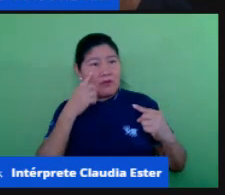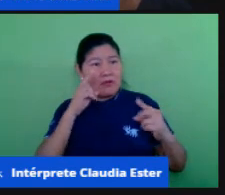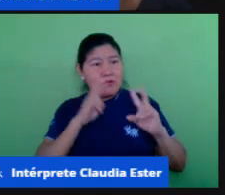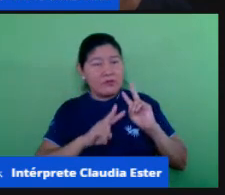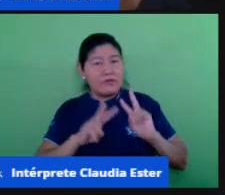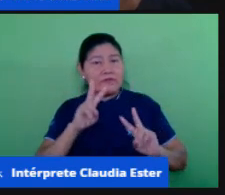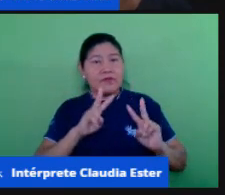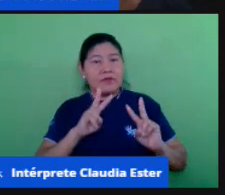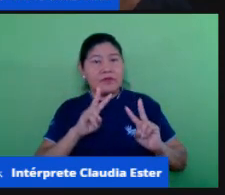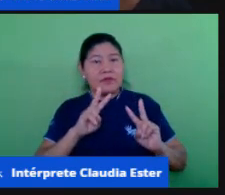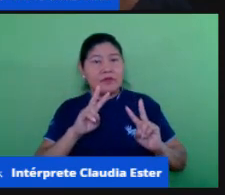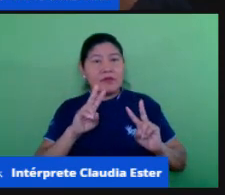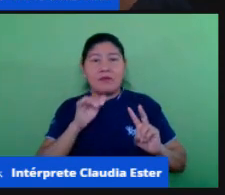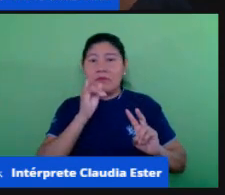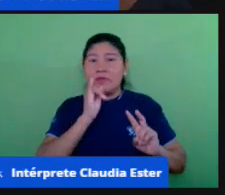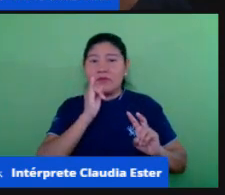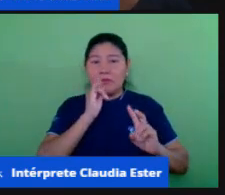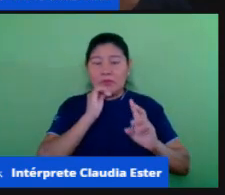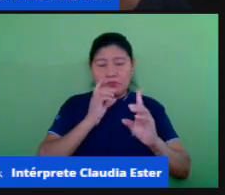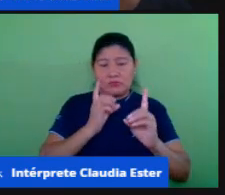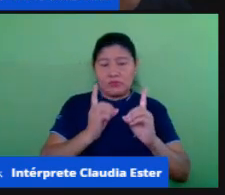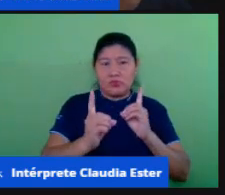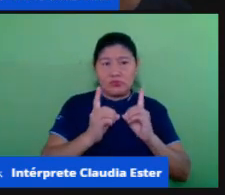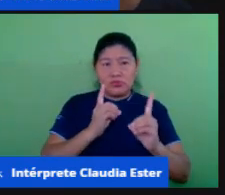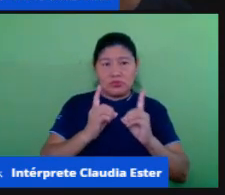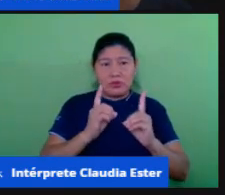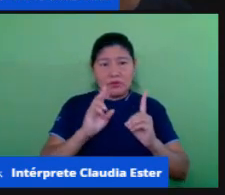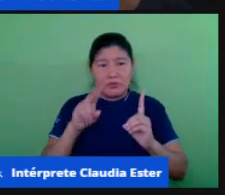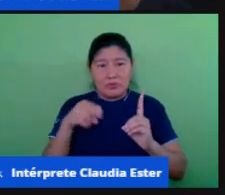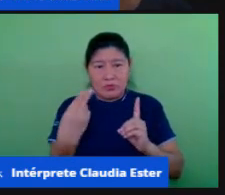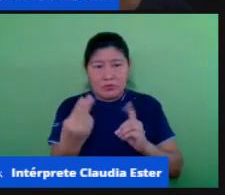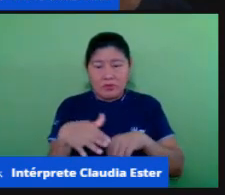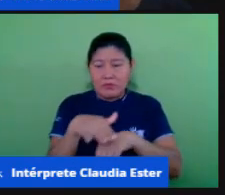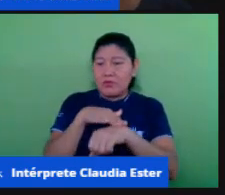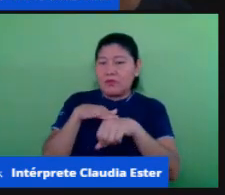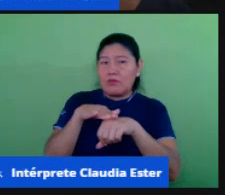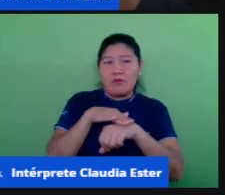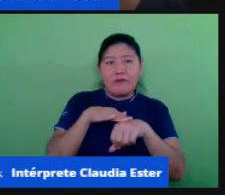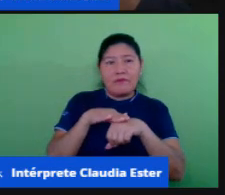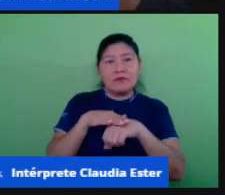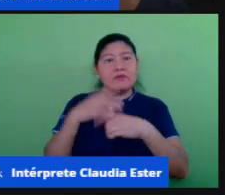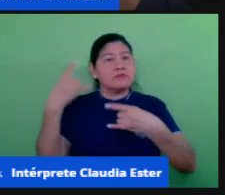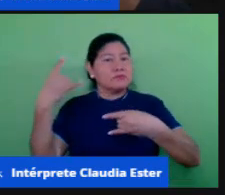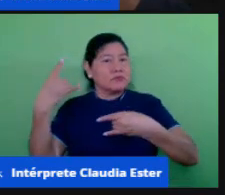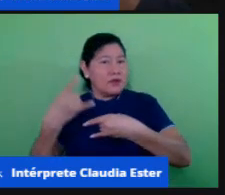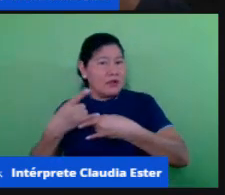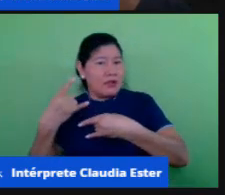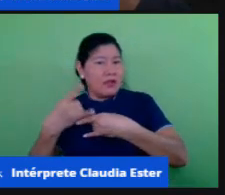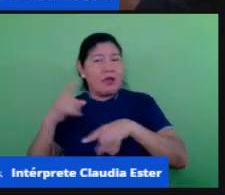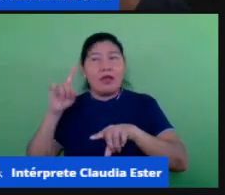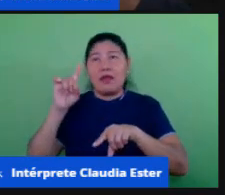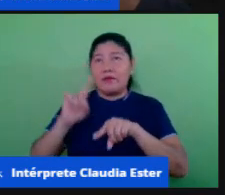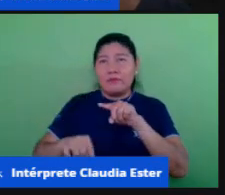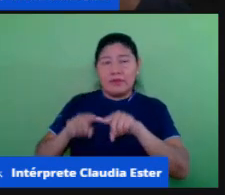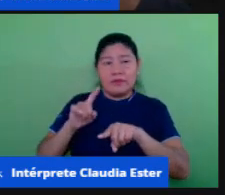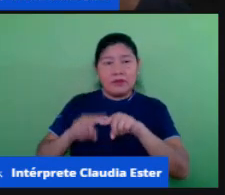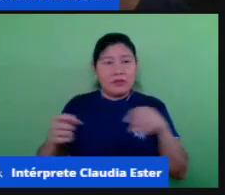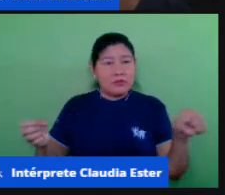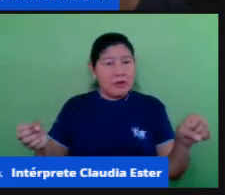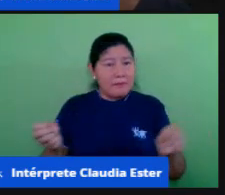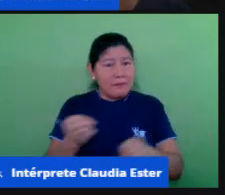estar aqui como é um diálogo vamos estar dialogando com a nossa própria live com materiais já dispostos